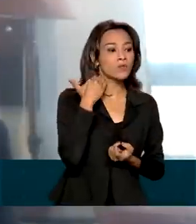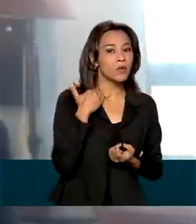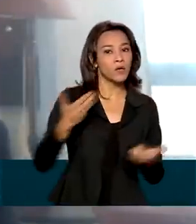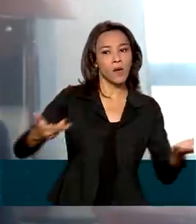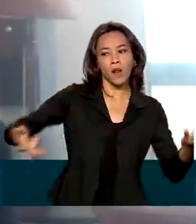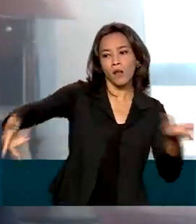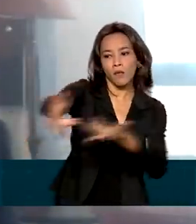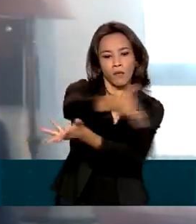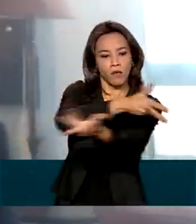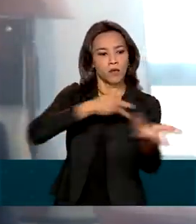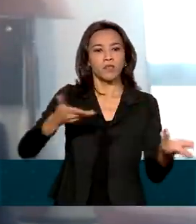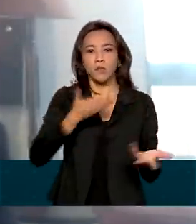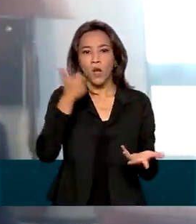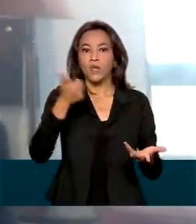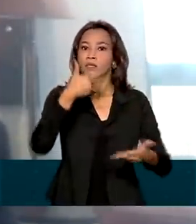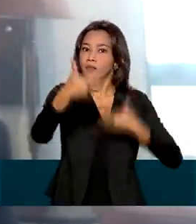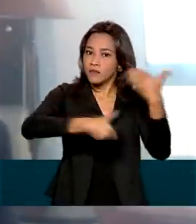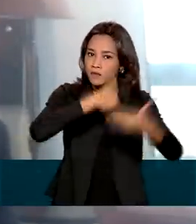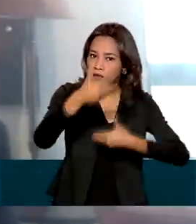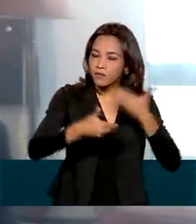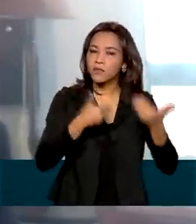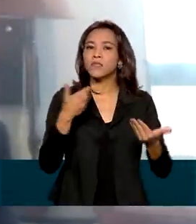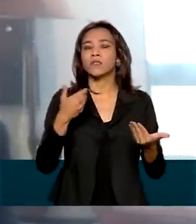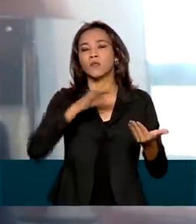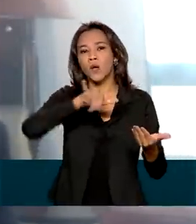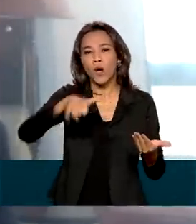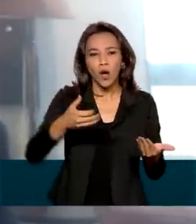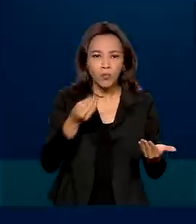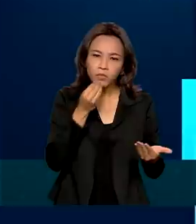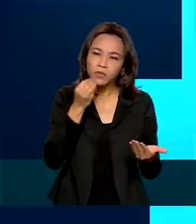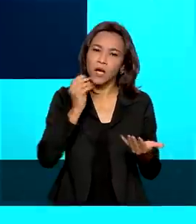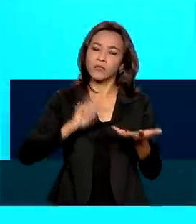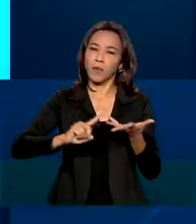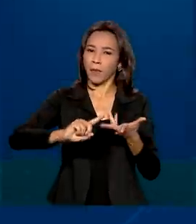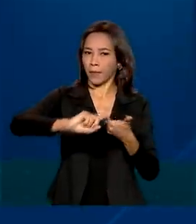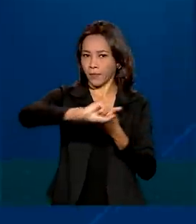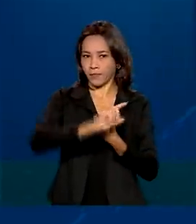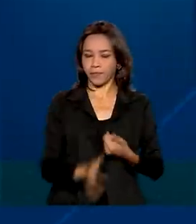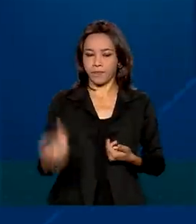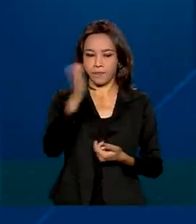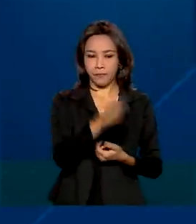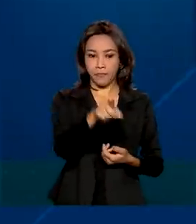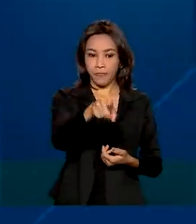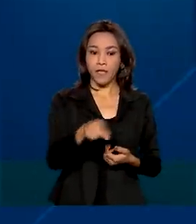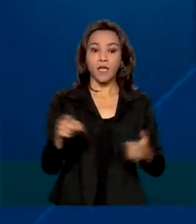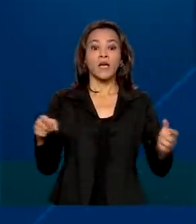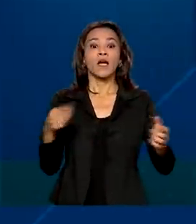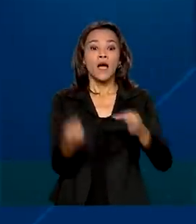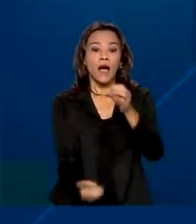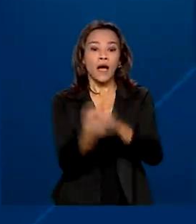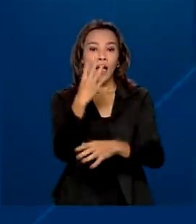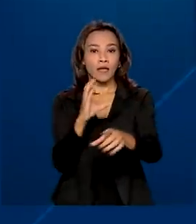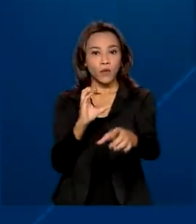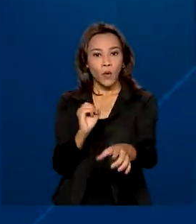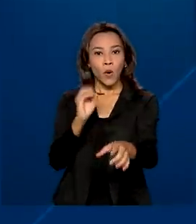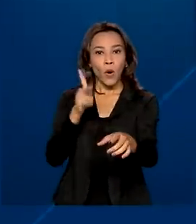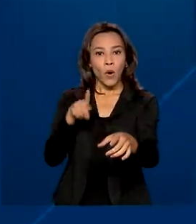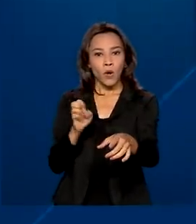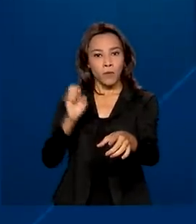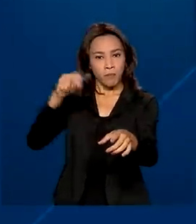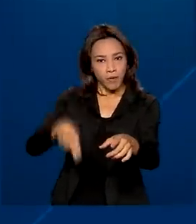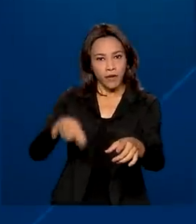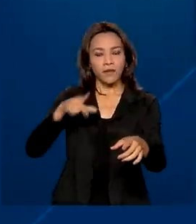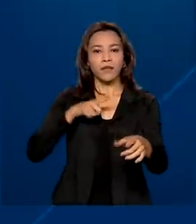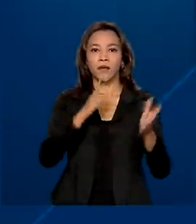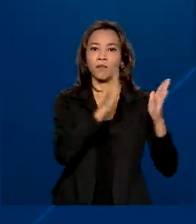melhores produtos, serviços, oportunidades financeiras. Ao todo, a implementação do Open Banking tem quatro